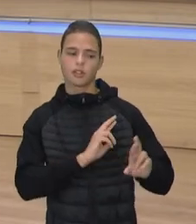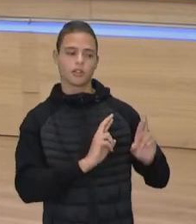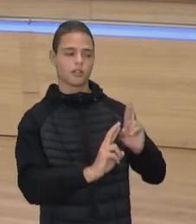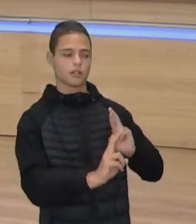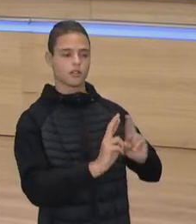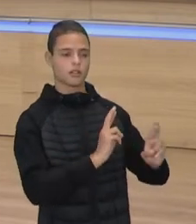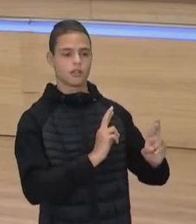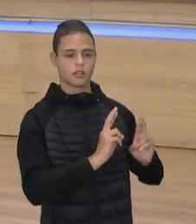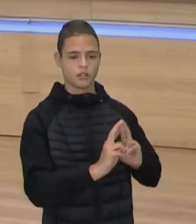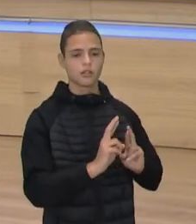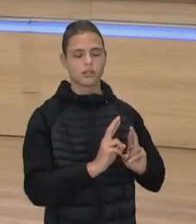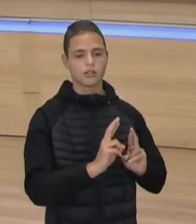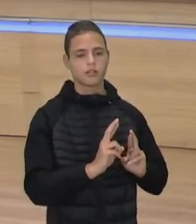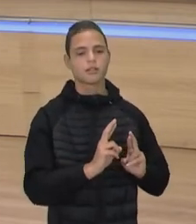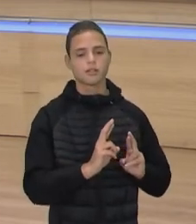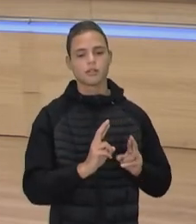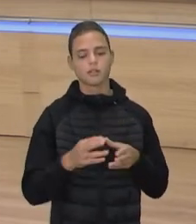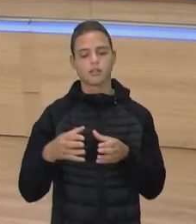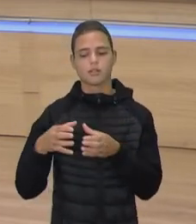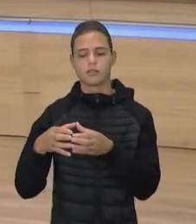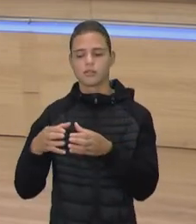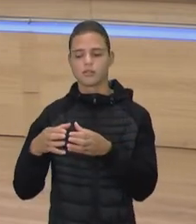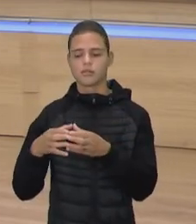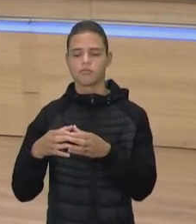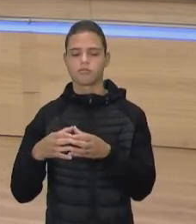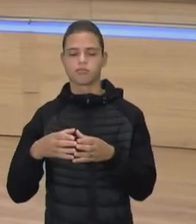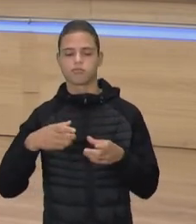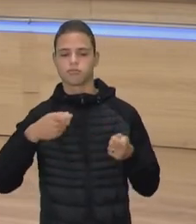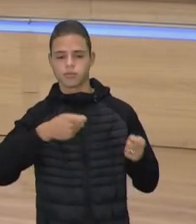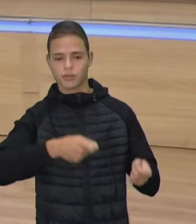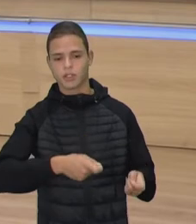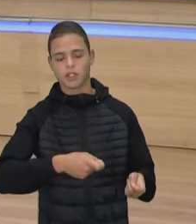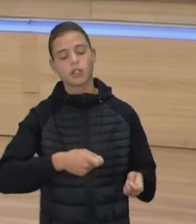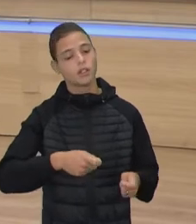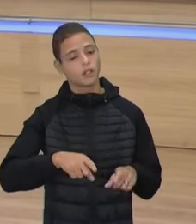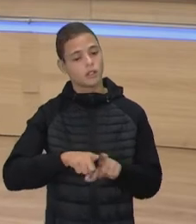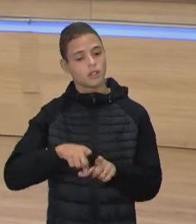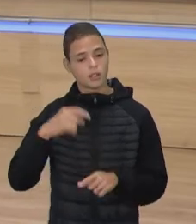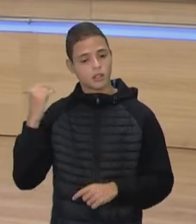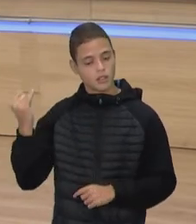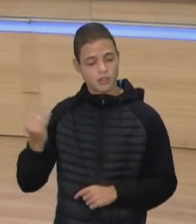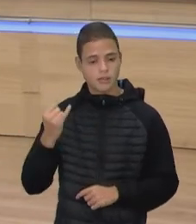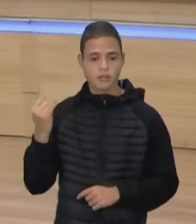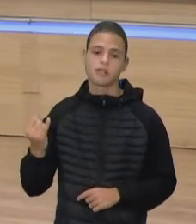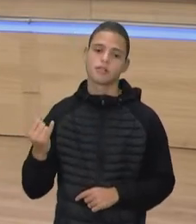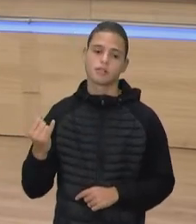de dominação e, aliás, isso é uma outra coisa importante também,